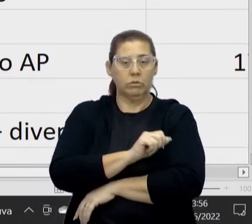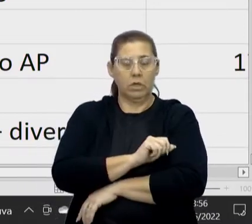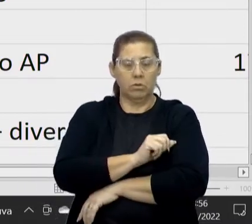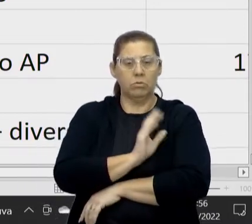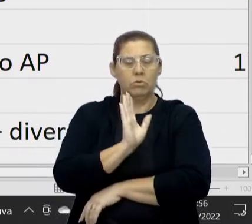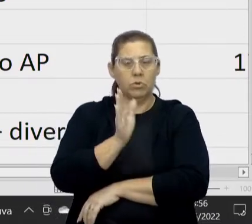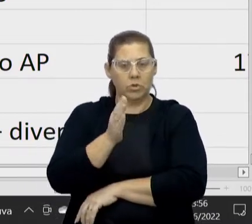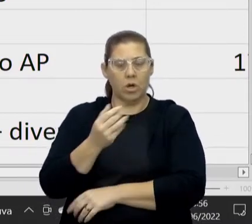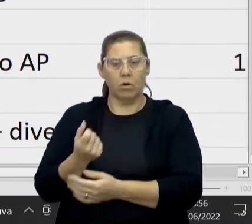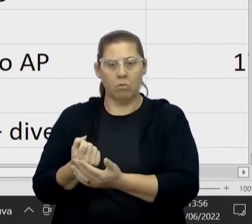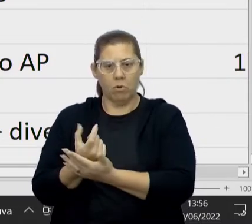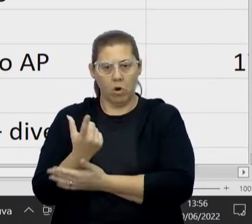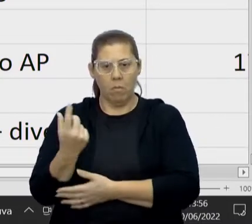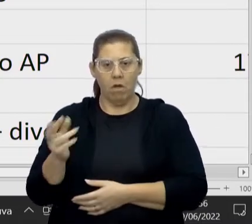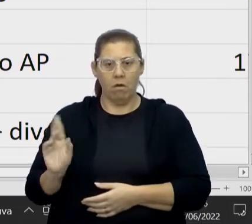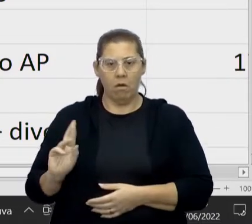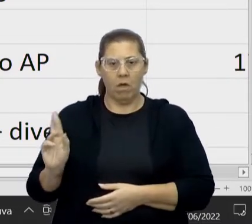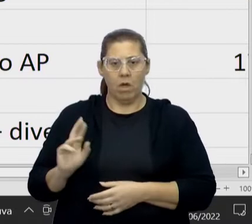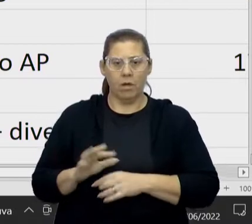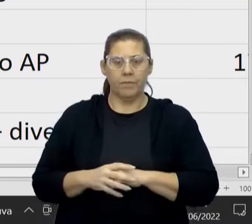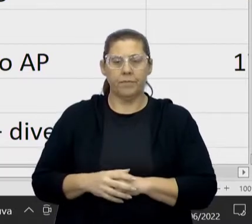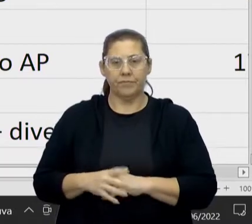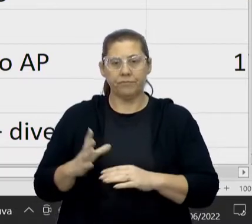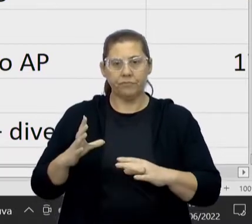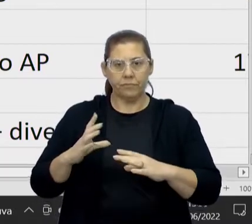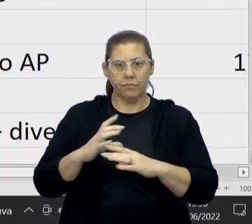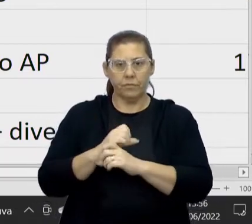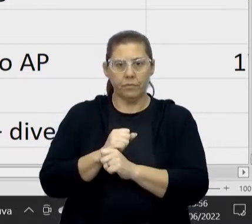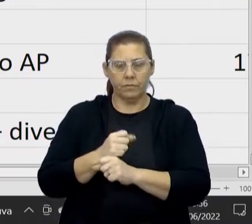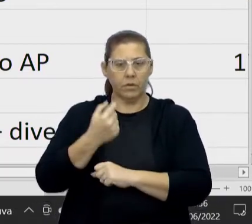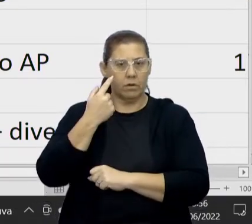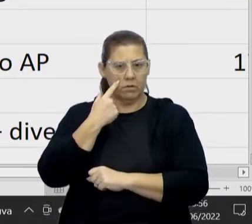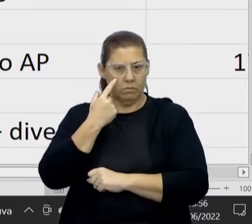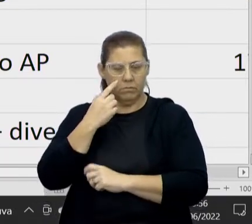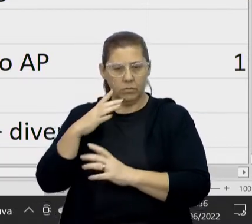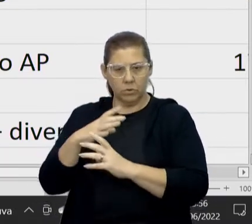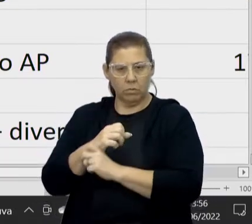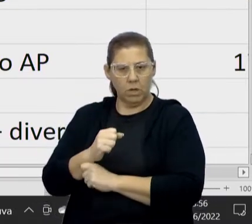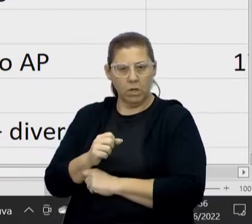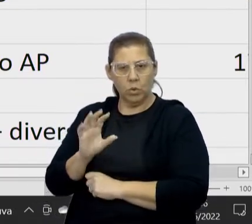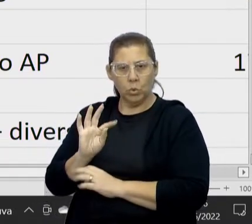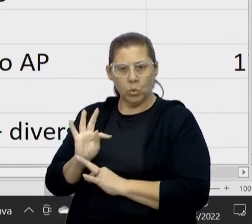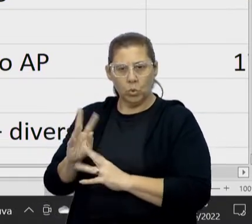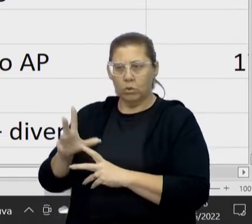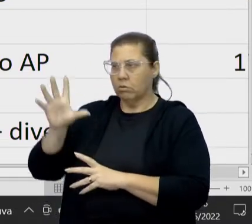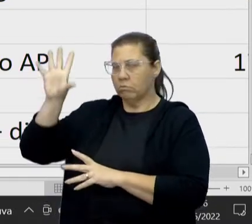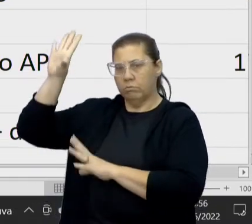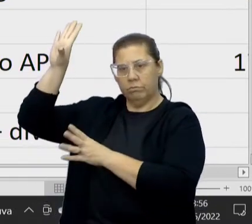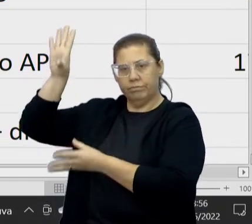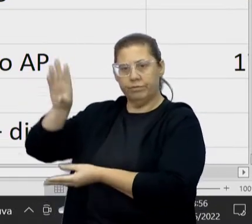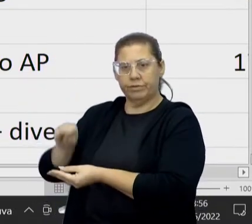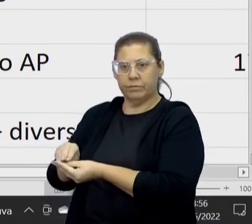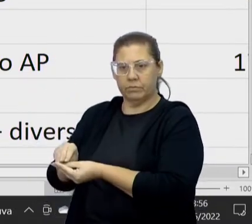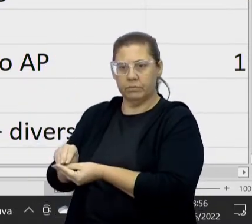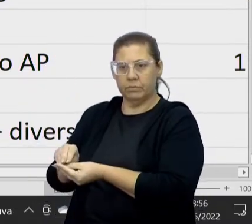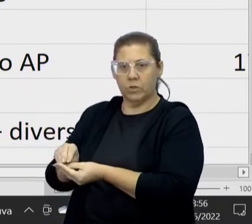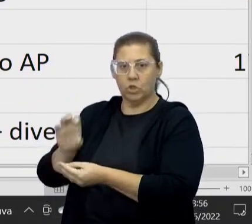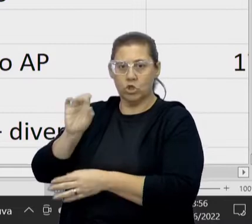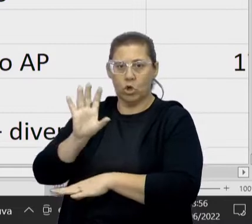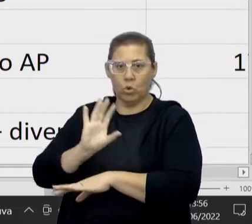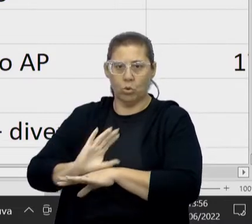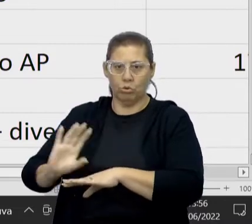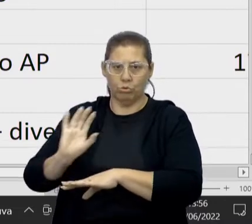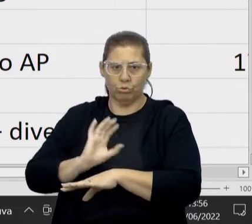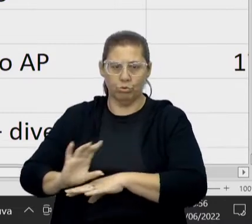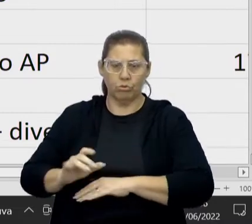Ele já cobra aí em reais. Se a gente fizer a soma, vamos fazer a soma só para... Só do curso. Só do